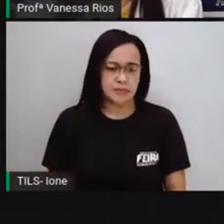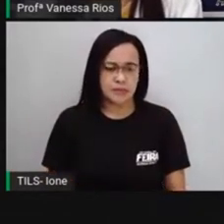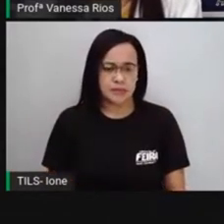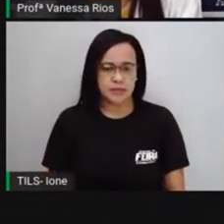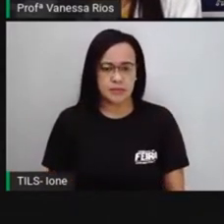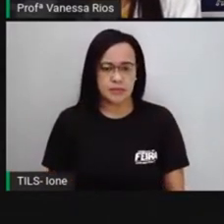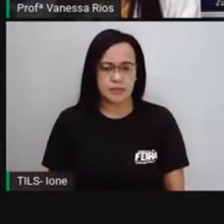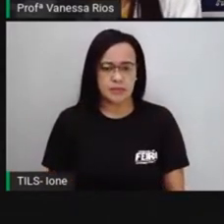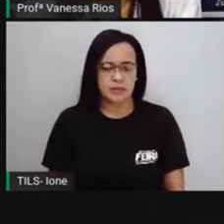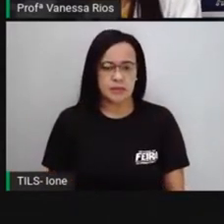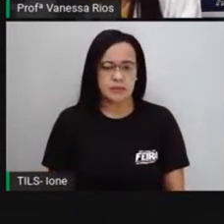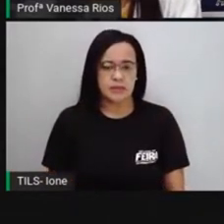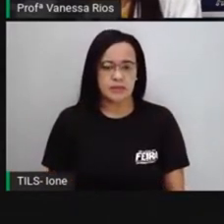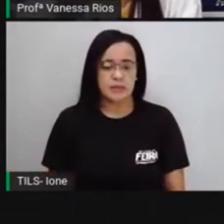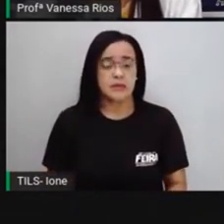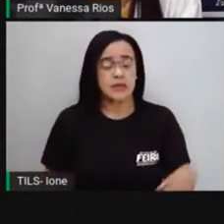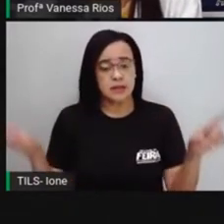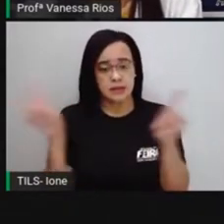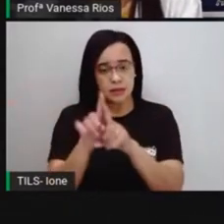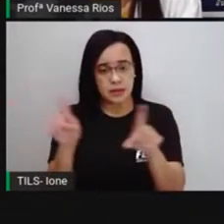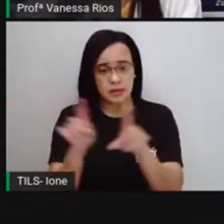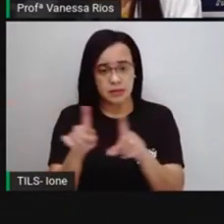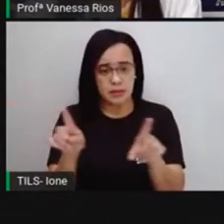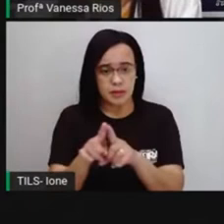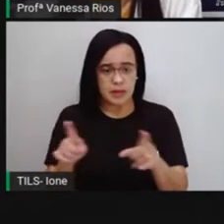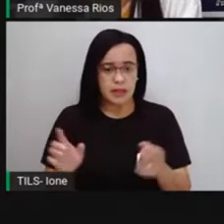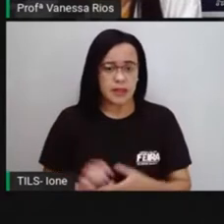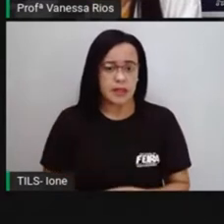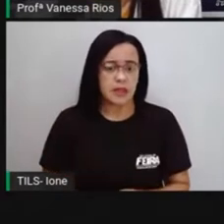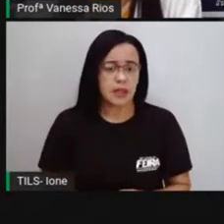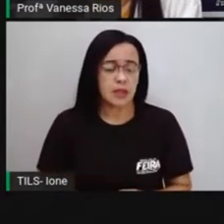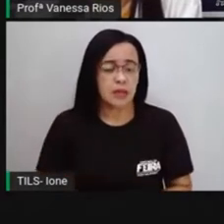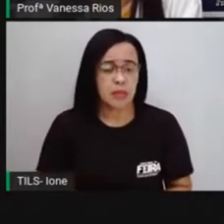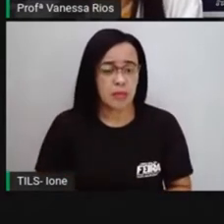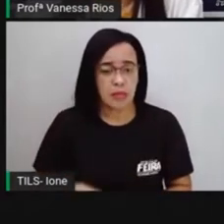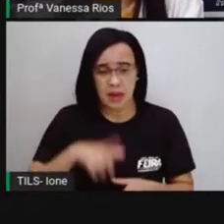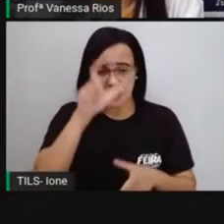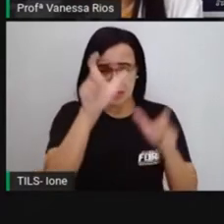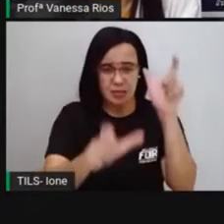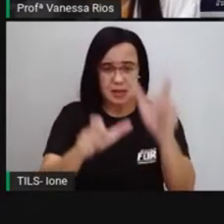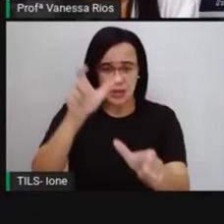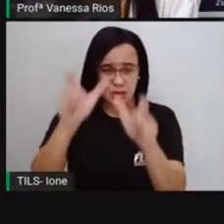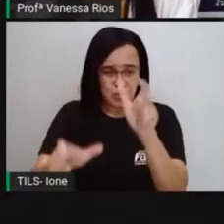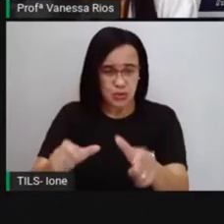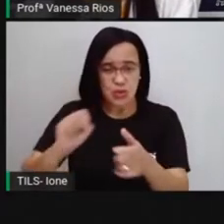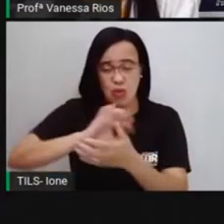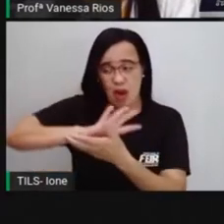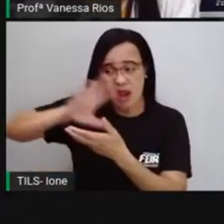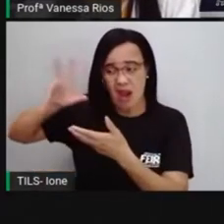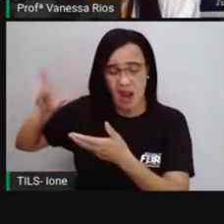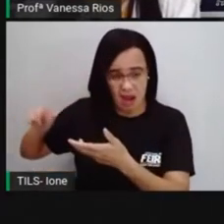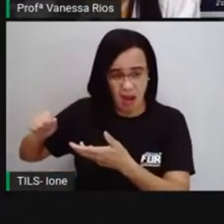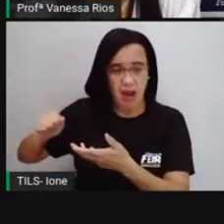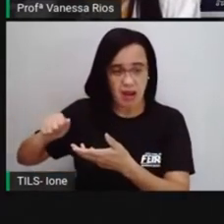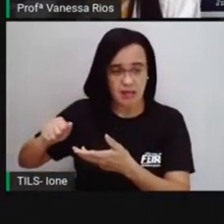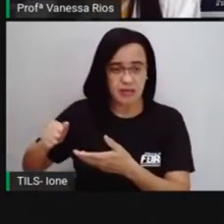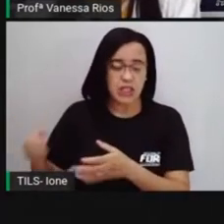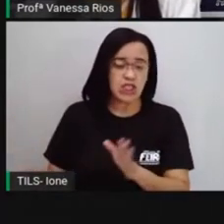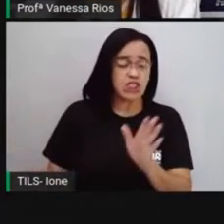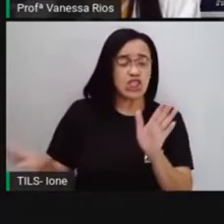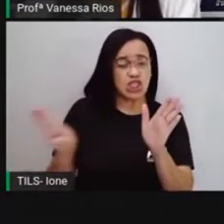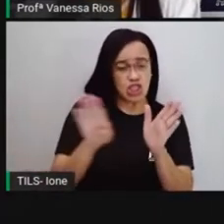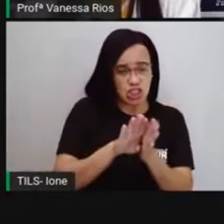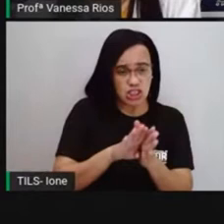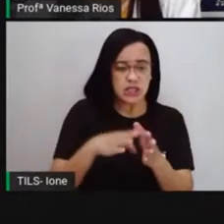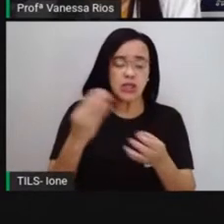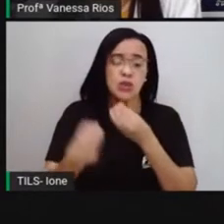A grande maioria dos povos africanos eram matrimeados, ou seja, né? As condições de